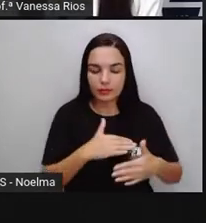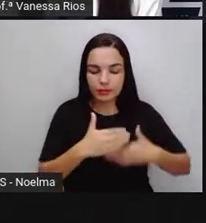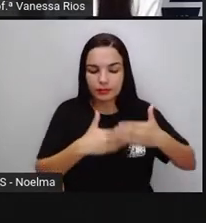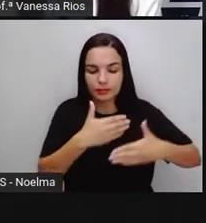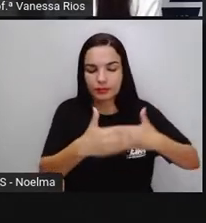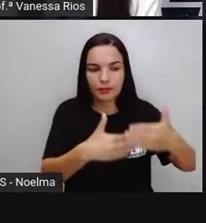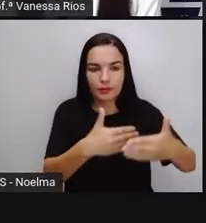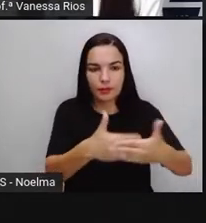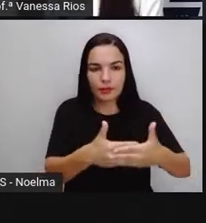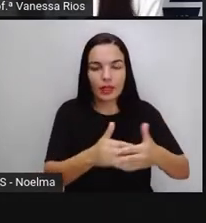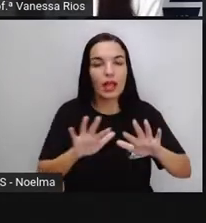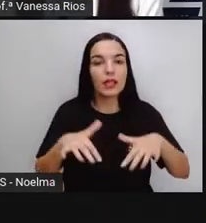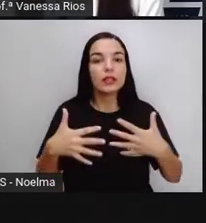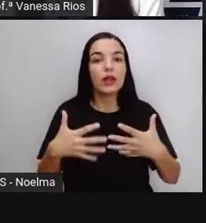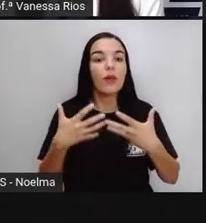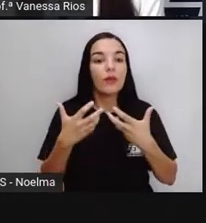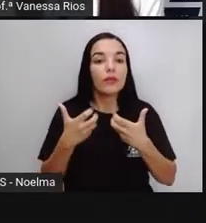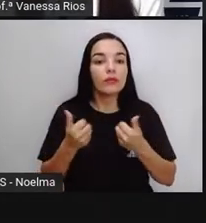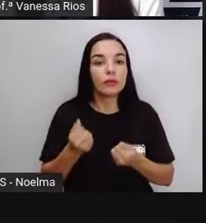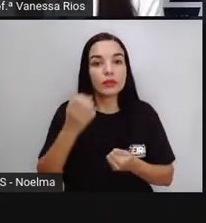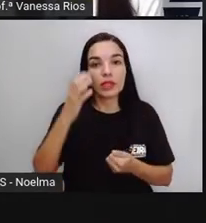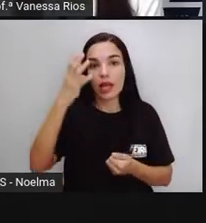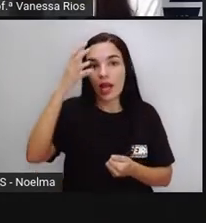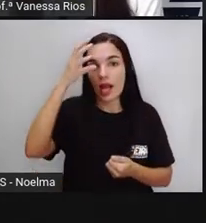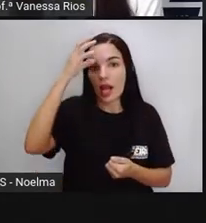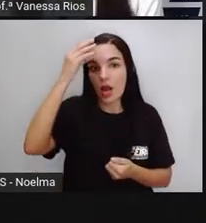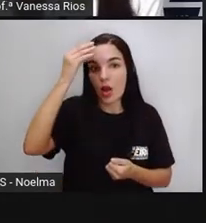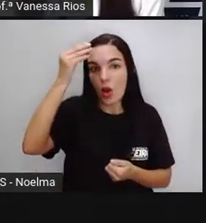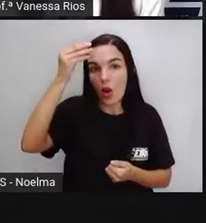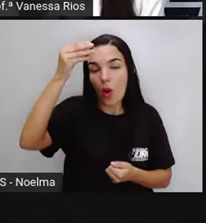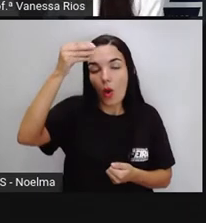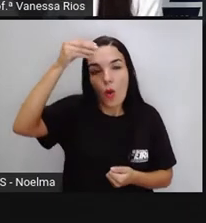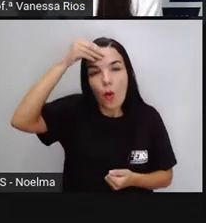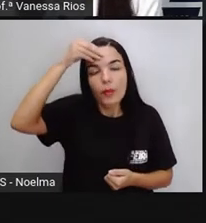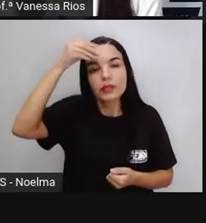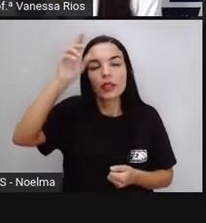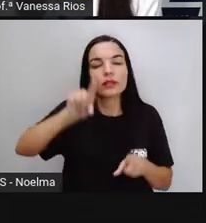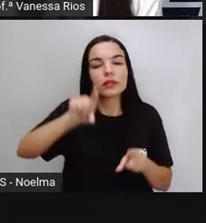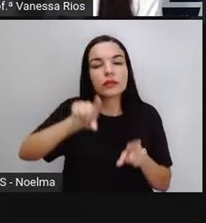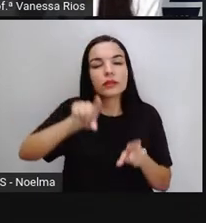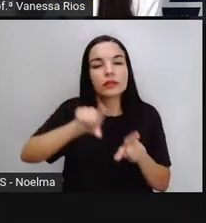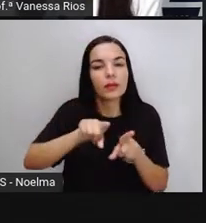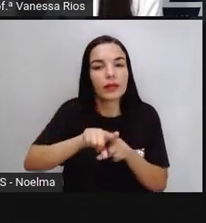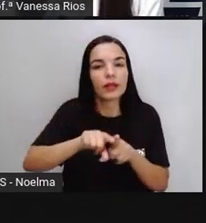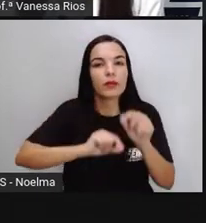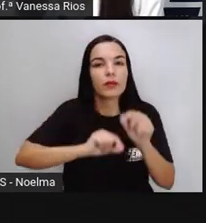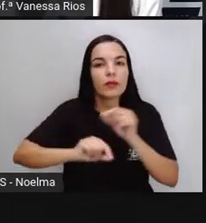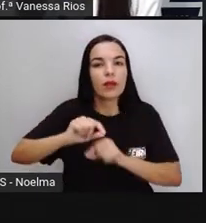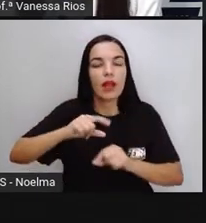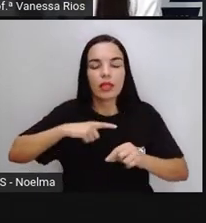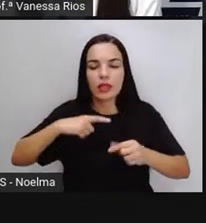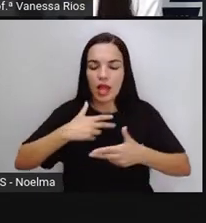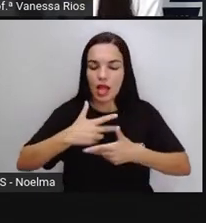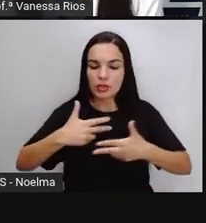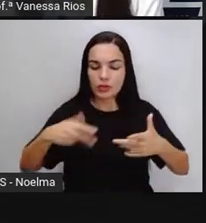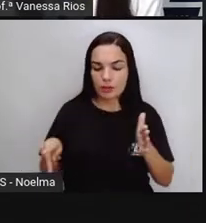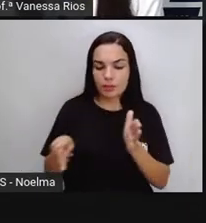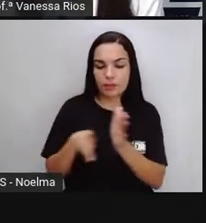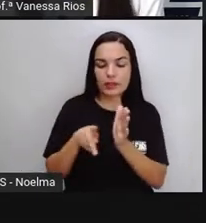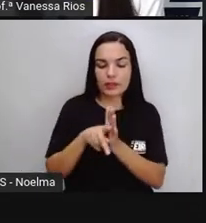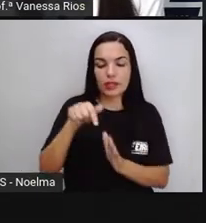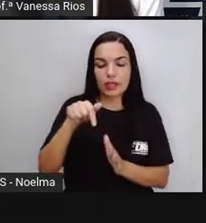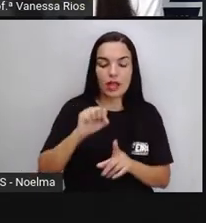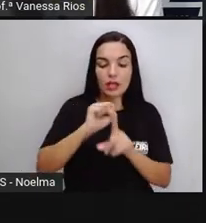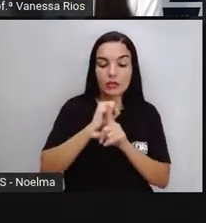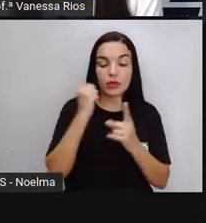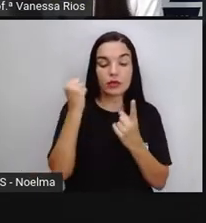compreender essa relação dos bens que existem nas sociedades e que tem